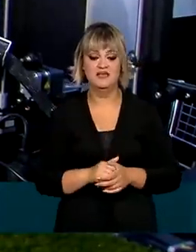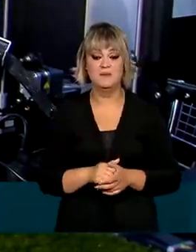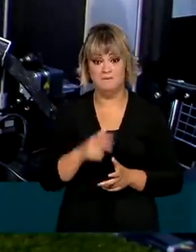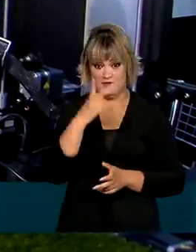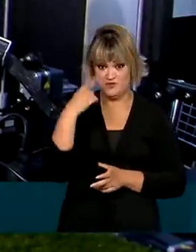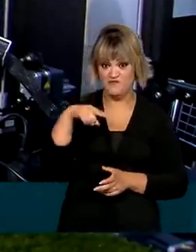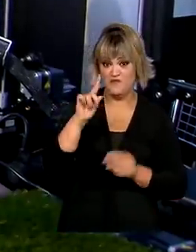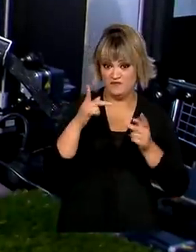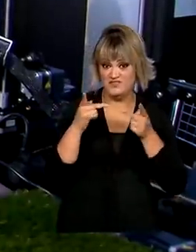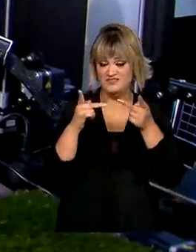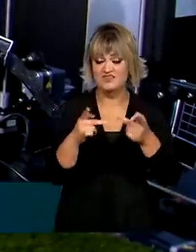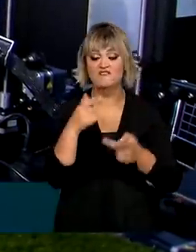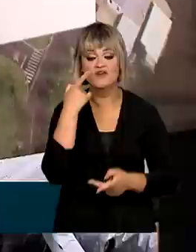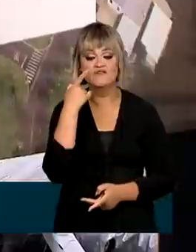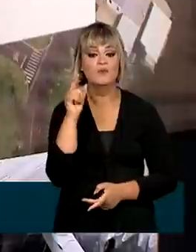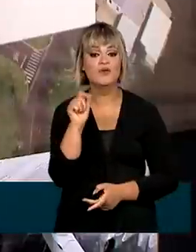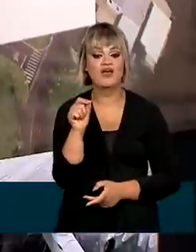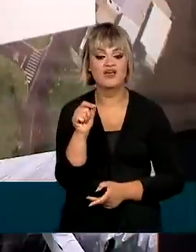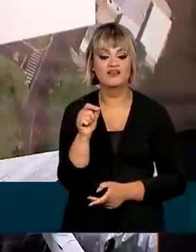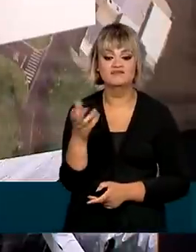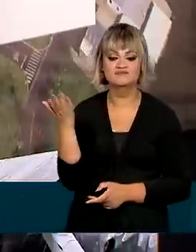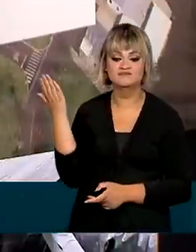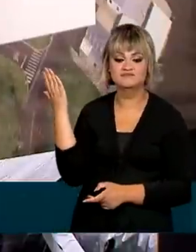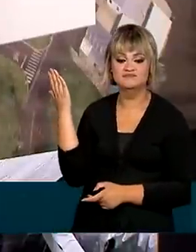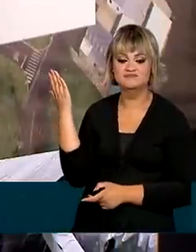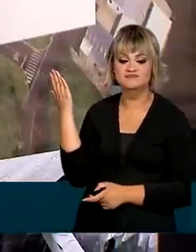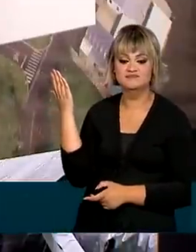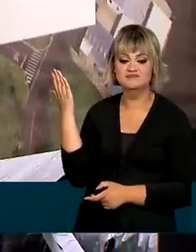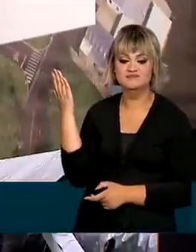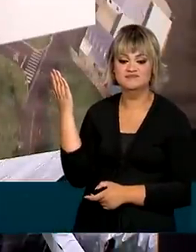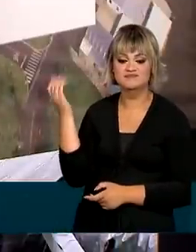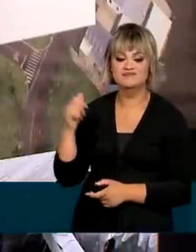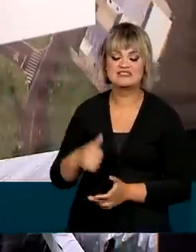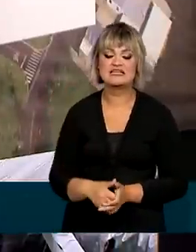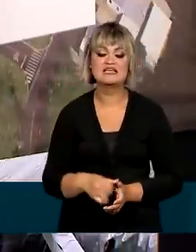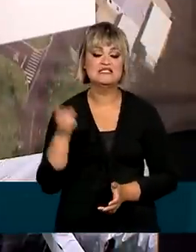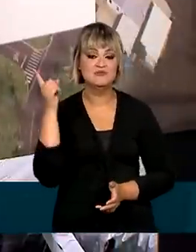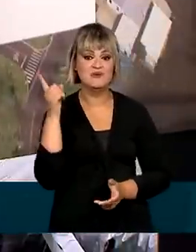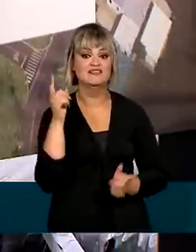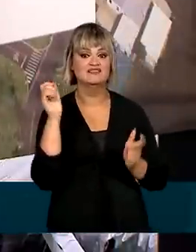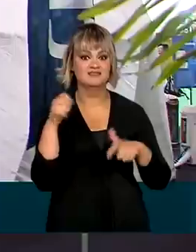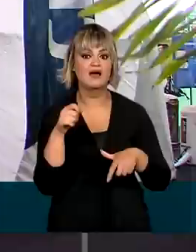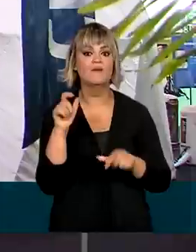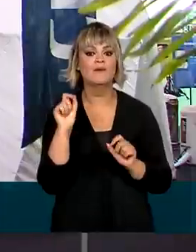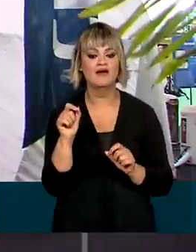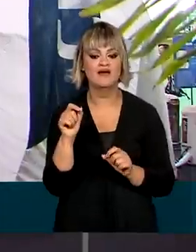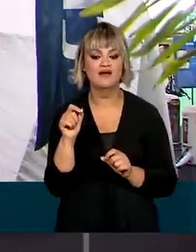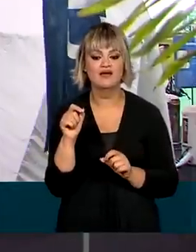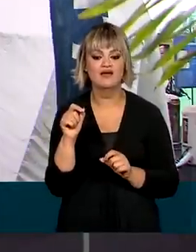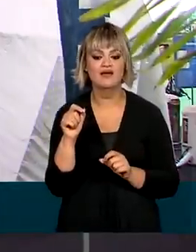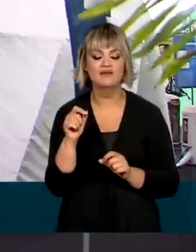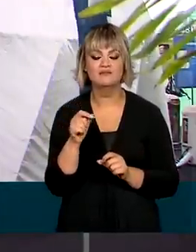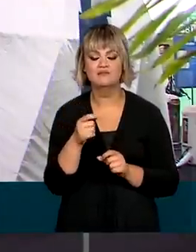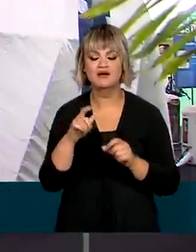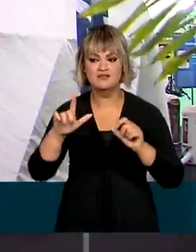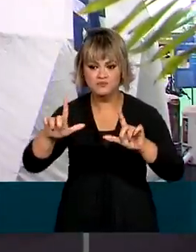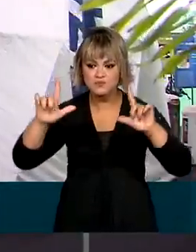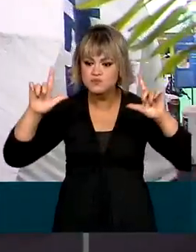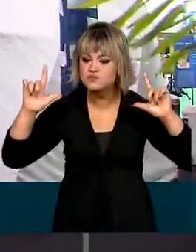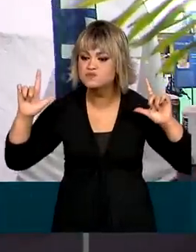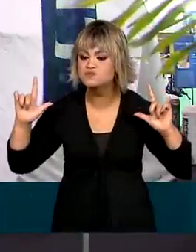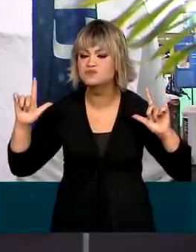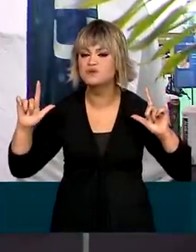por lá vai ver, por exemplo, a Cápsula da Ciência, que permite que os visitantes façam mergulho em